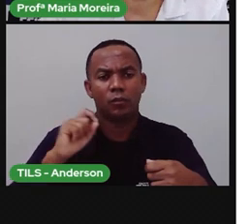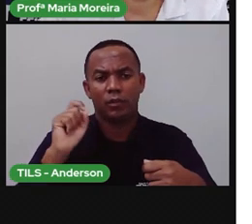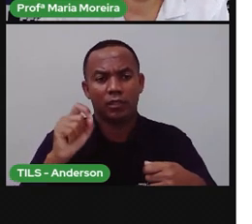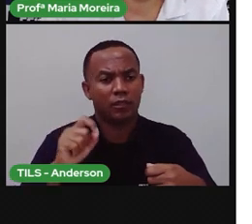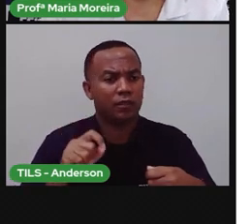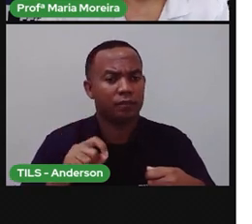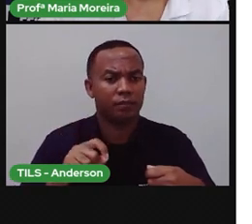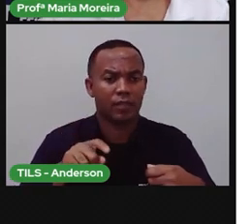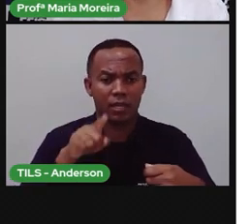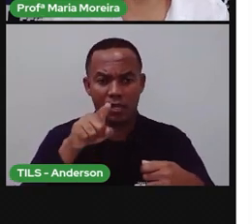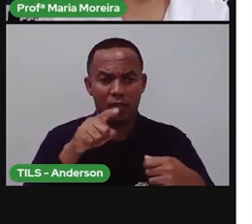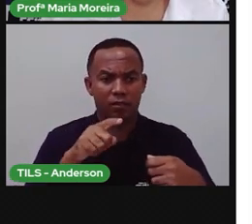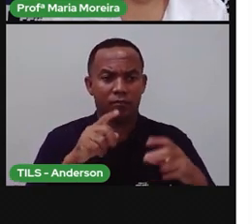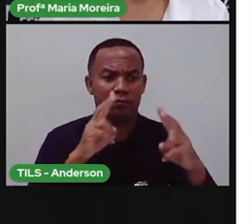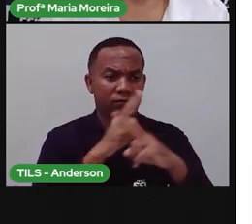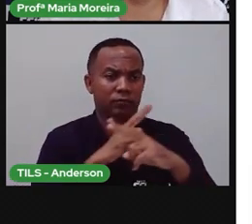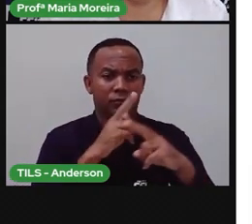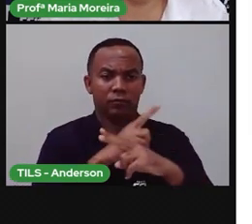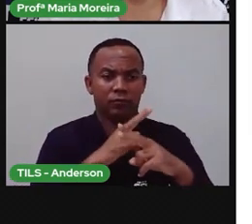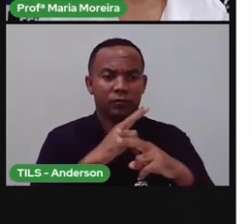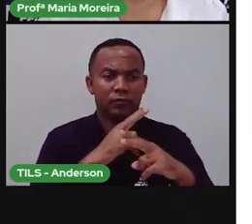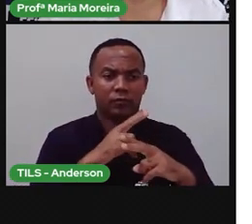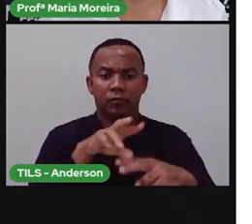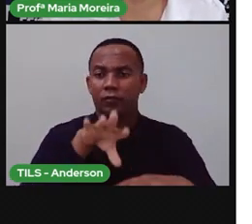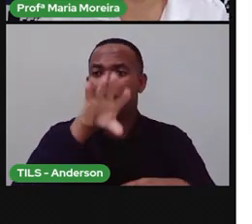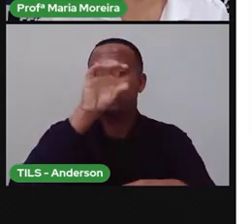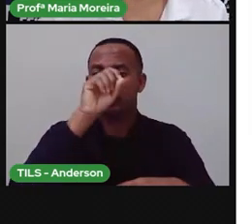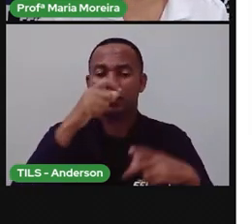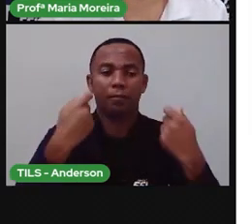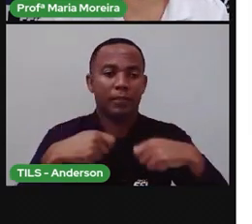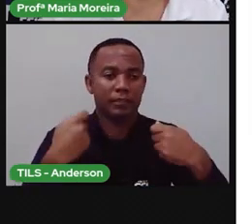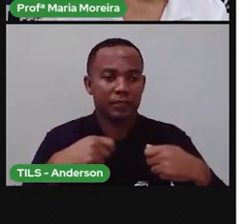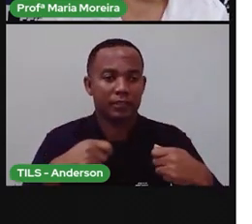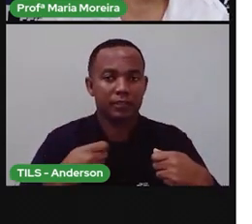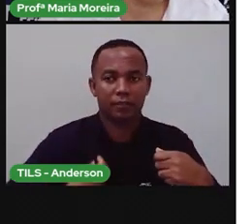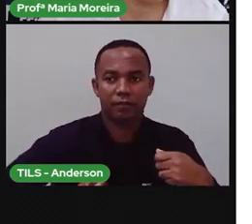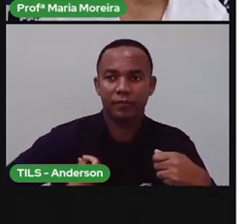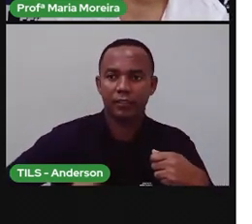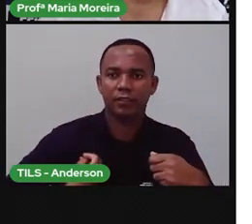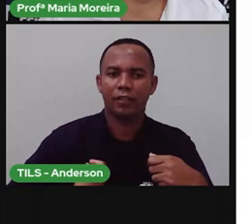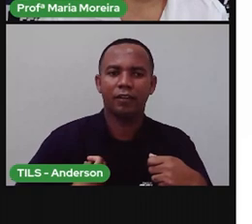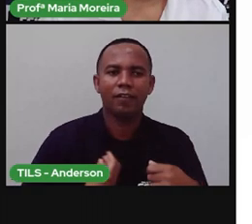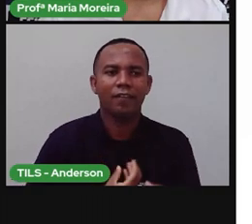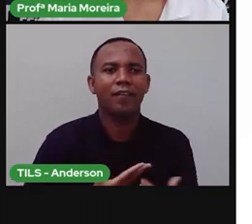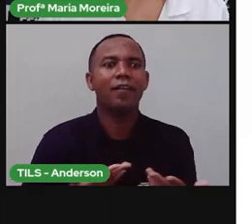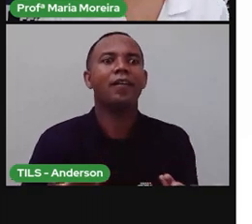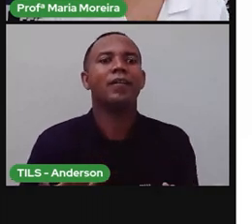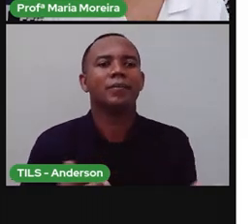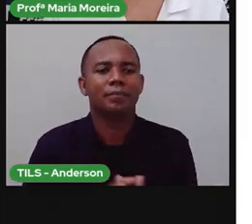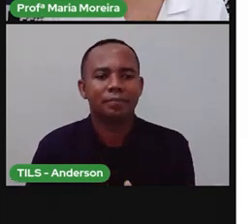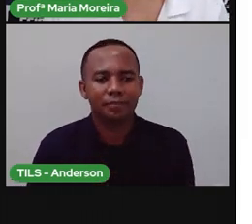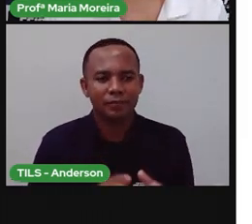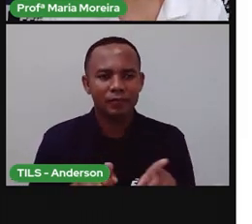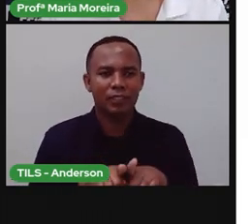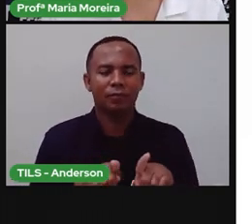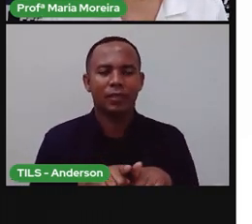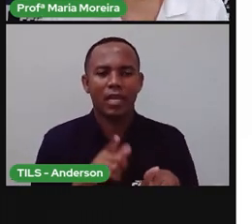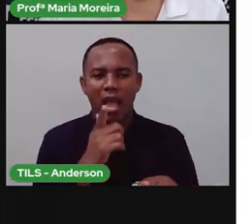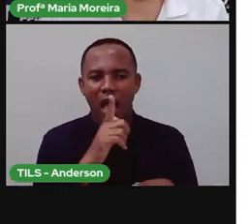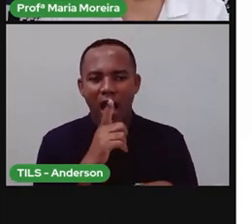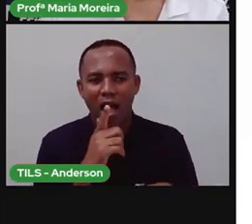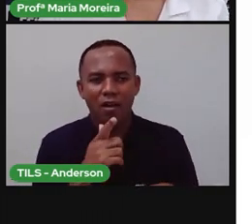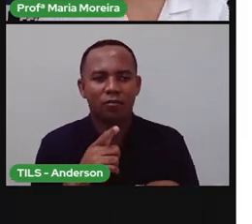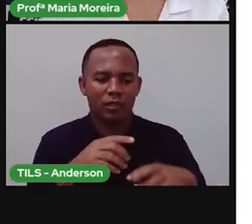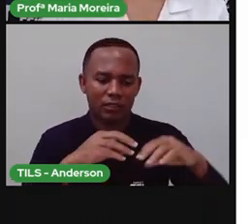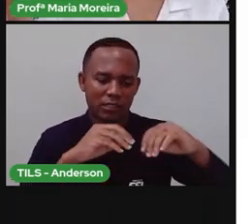possui vida. Mas os homens e animais precisam dele para sobreviver. E as plantas também. Bem como da água e da